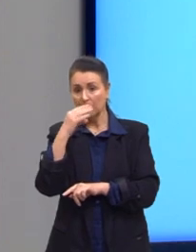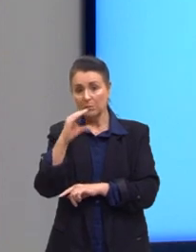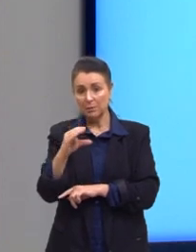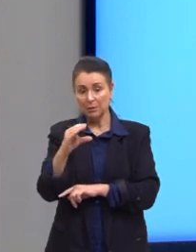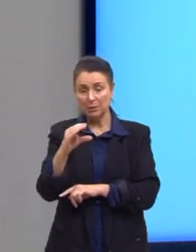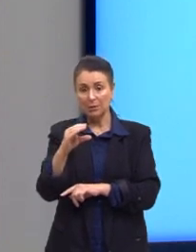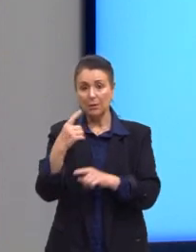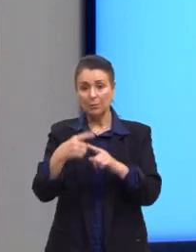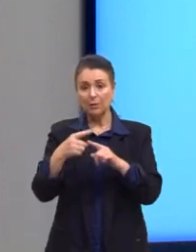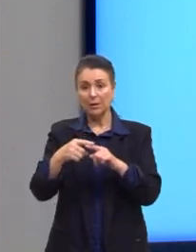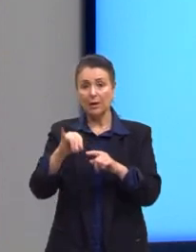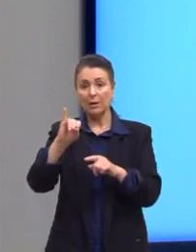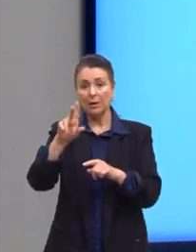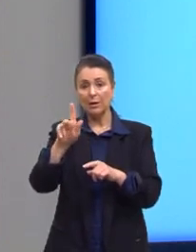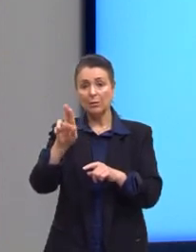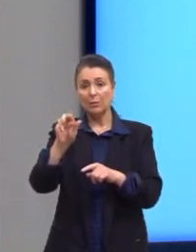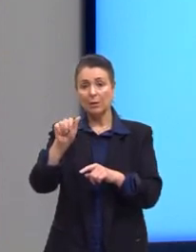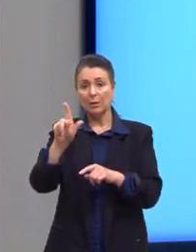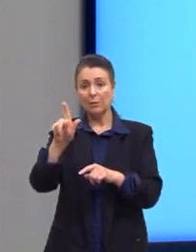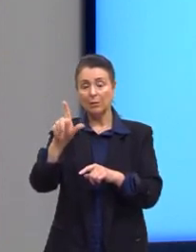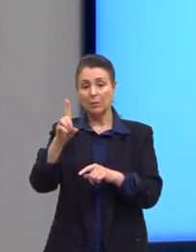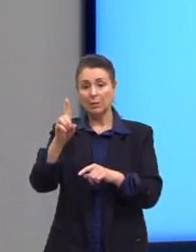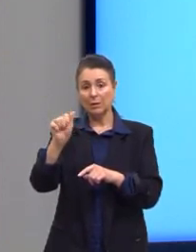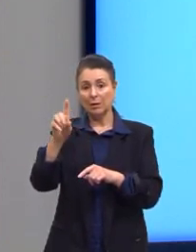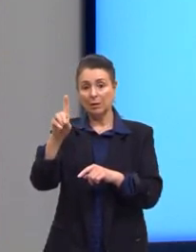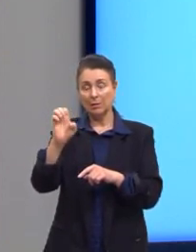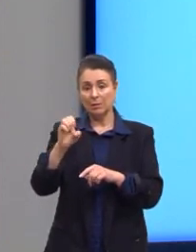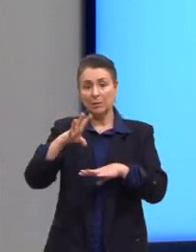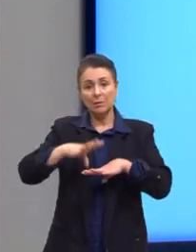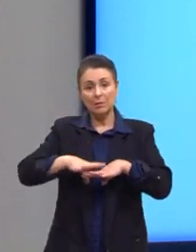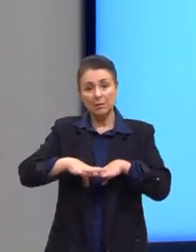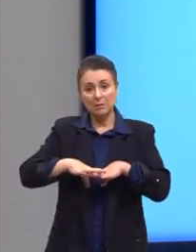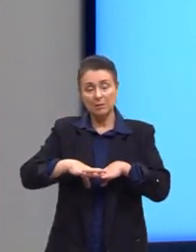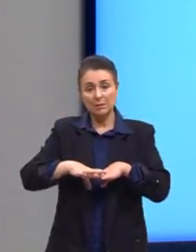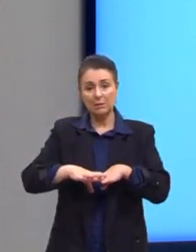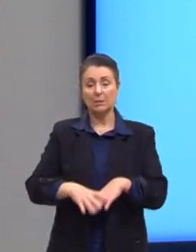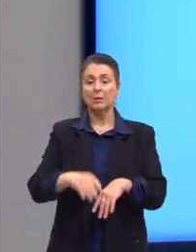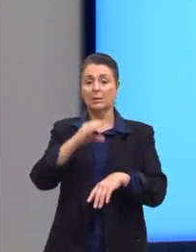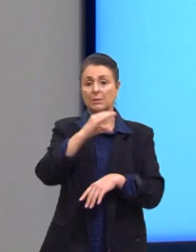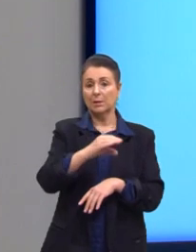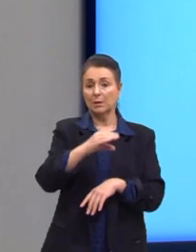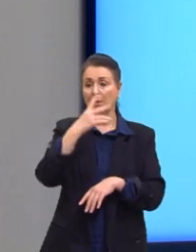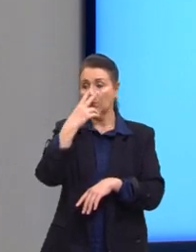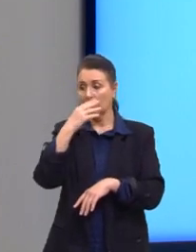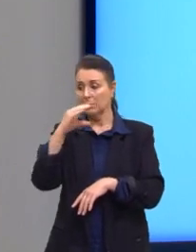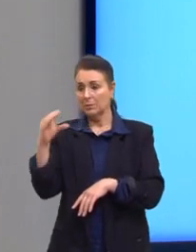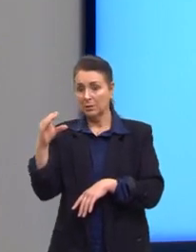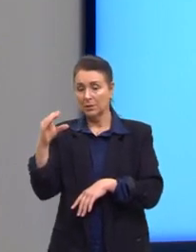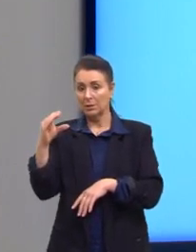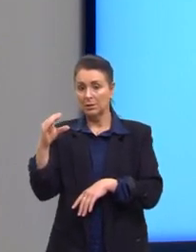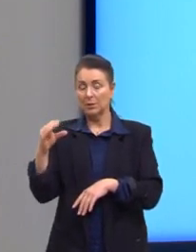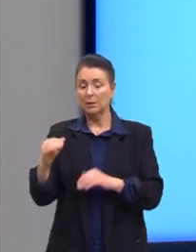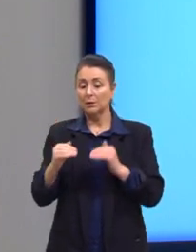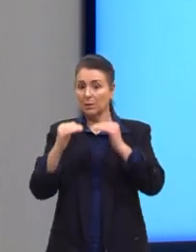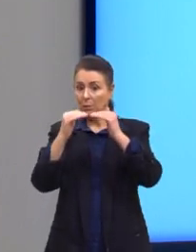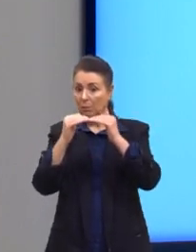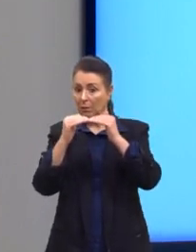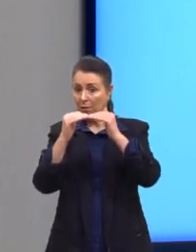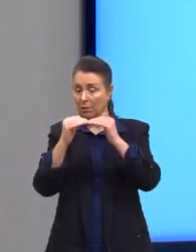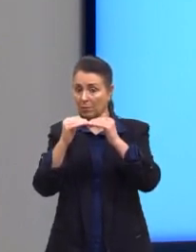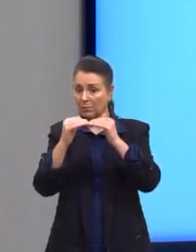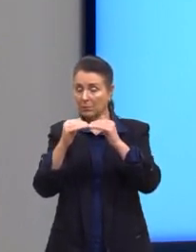uma igualdade matemática. Então, ao invés de pegar, né, c é igual a c, nós podemos igualar essas duas